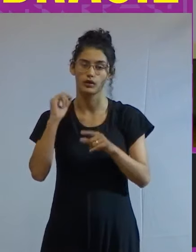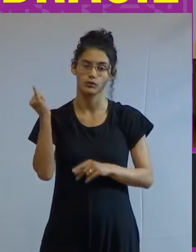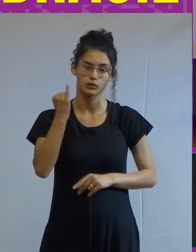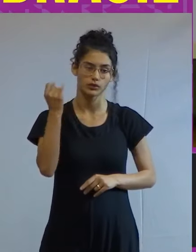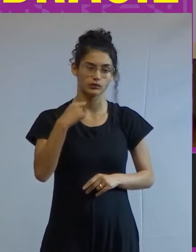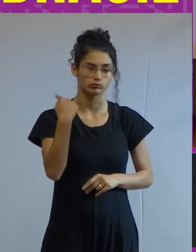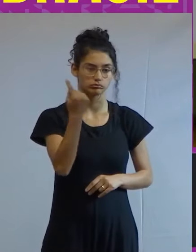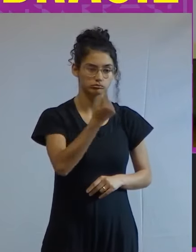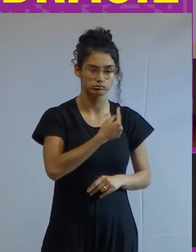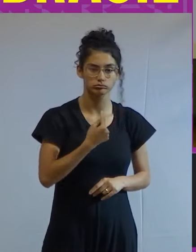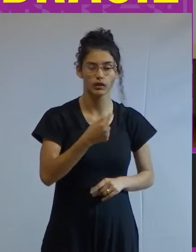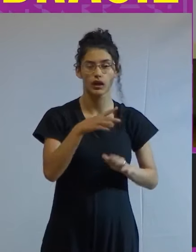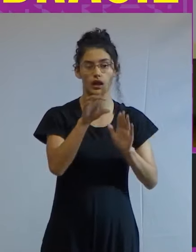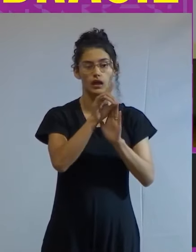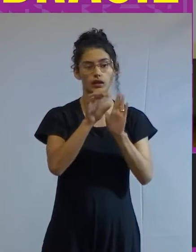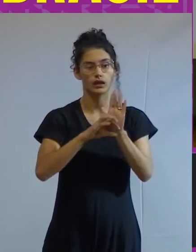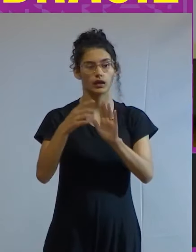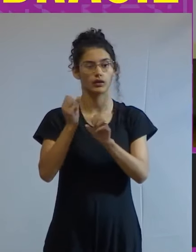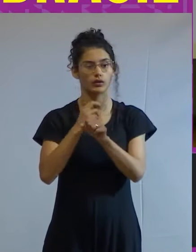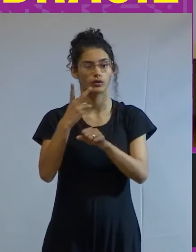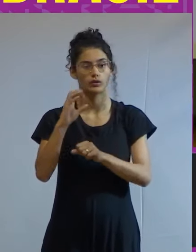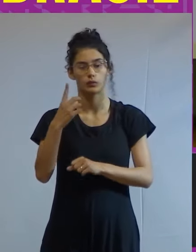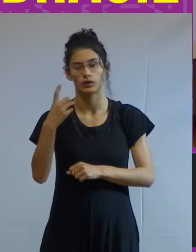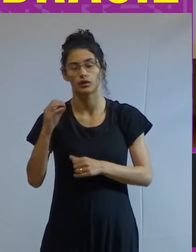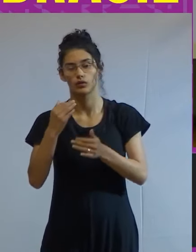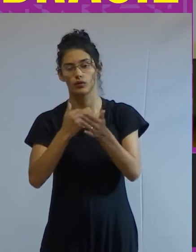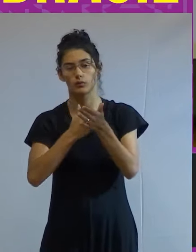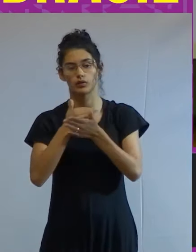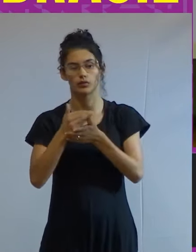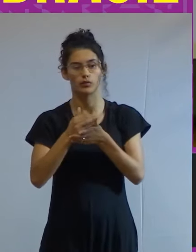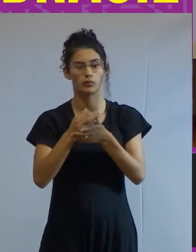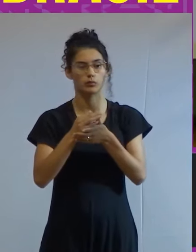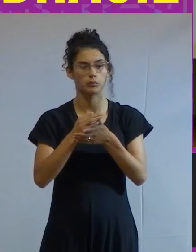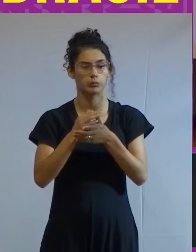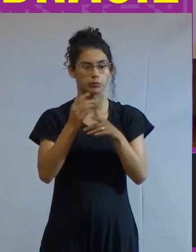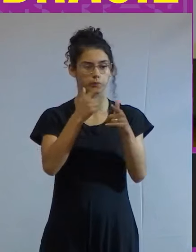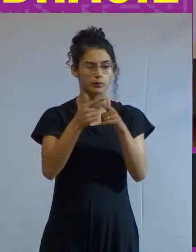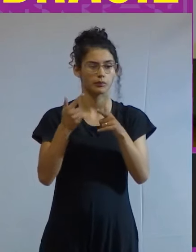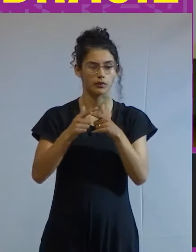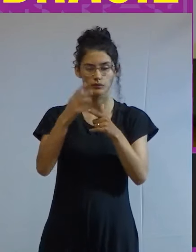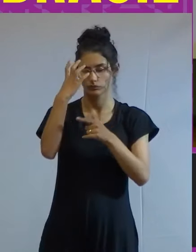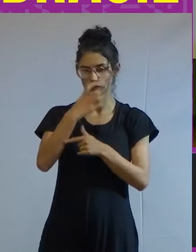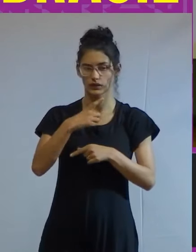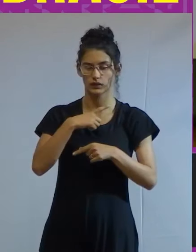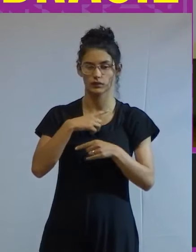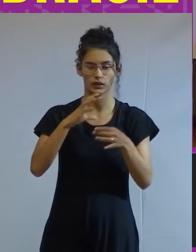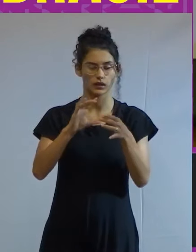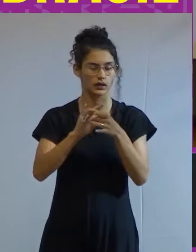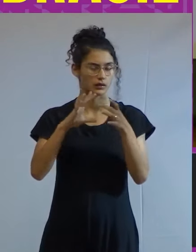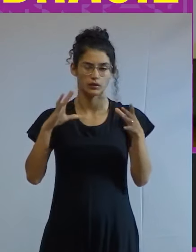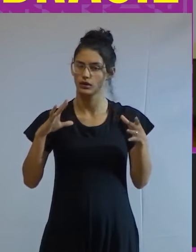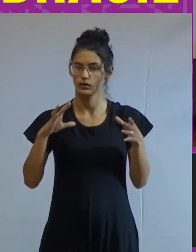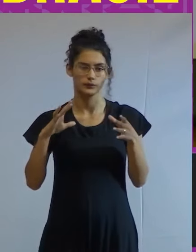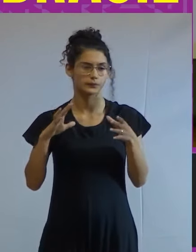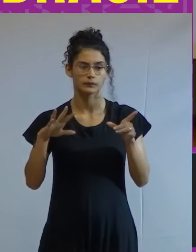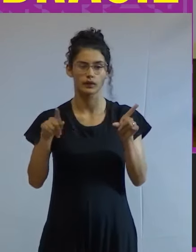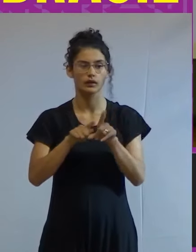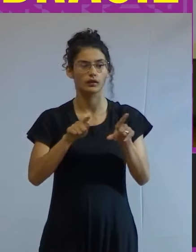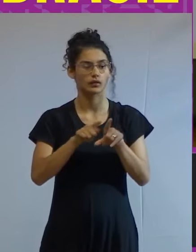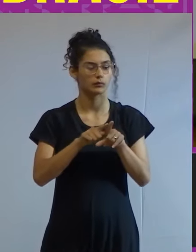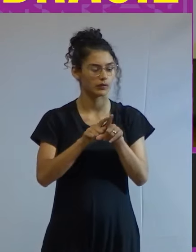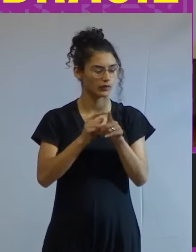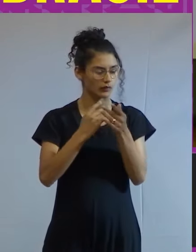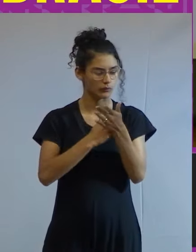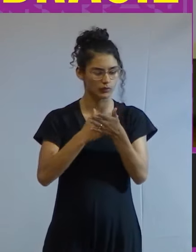a década de 2010 começou com um ciclo de revoltas globais contra o neoliberalismo e esse ciclo de